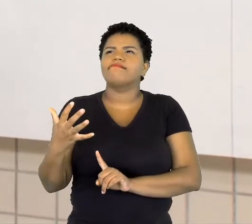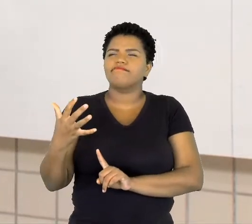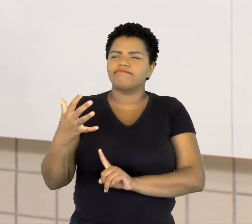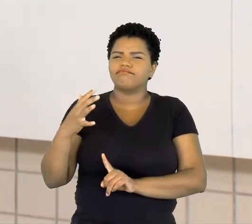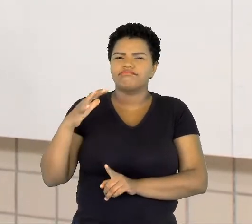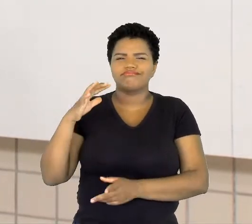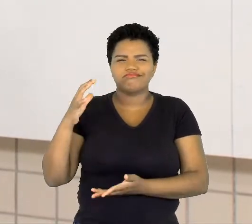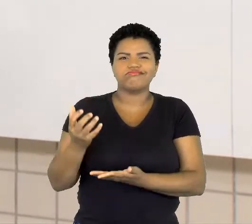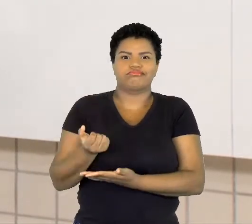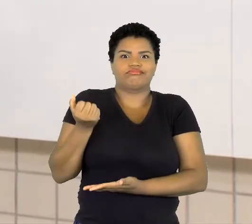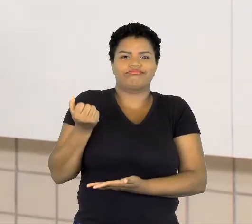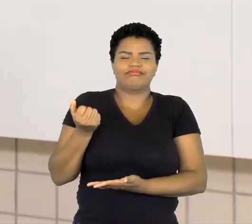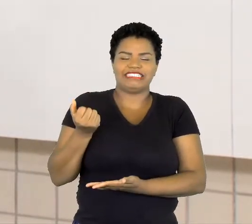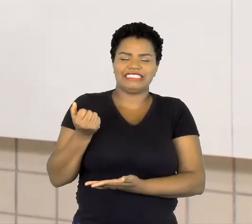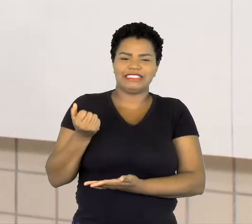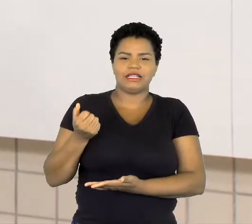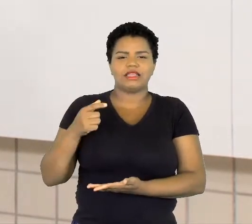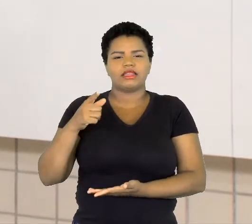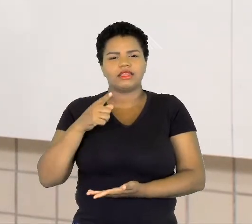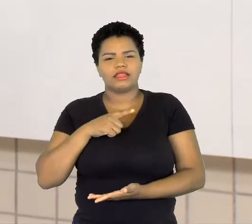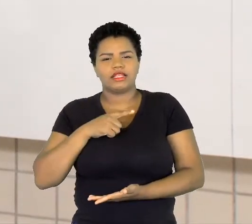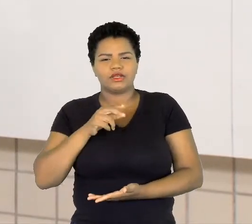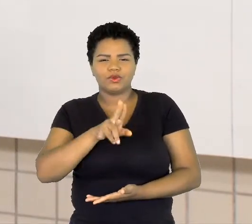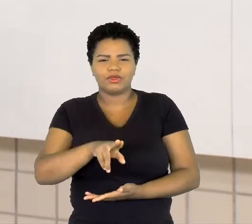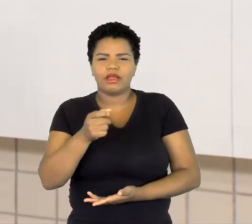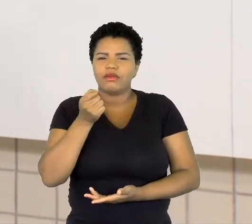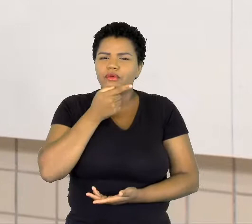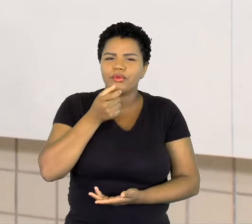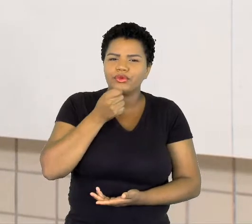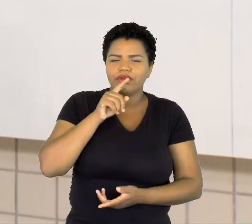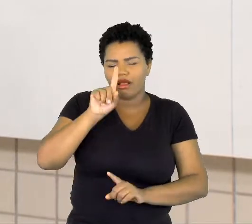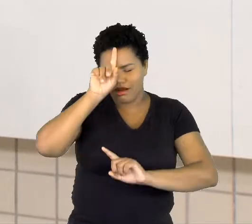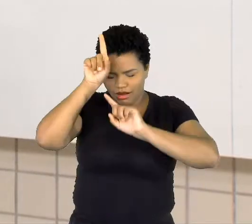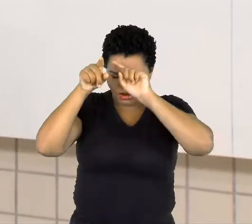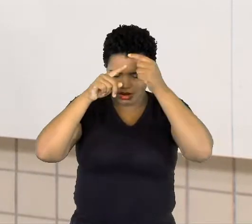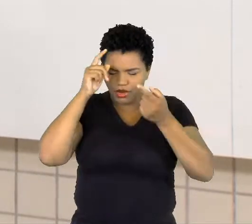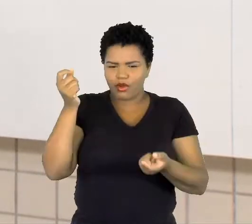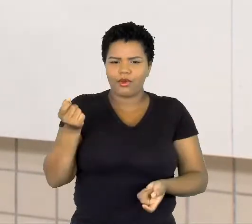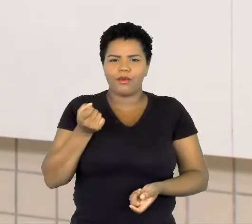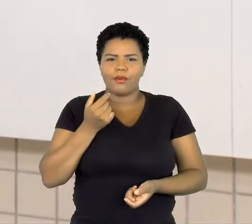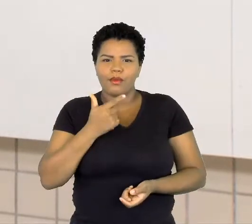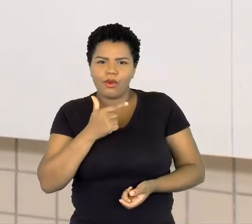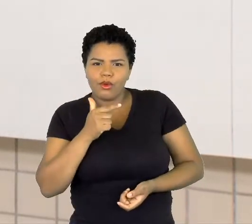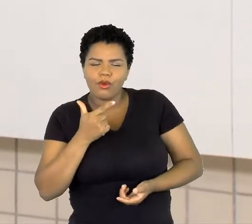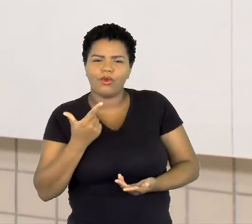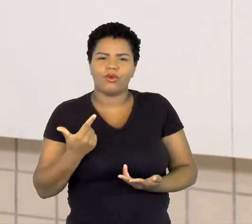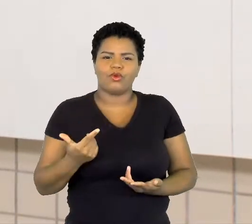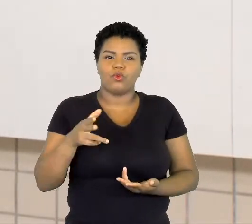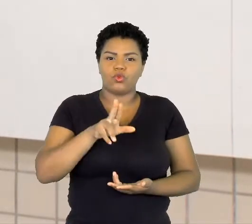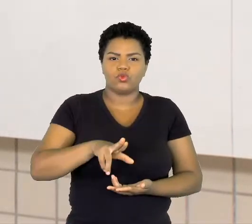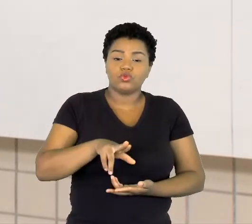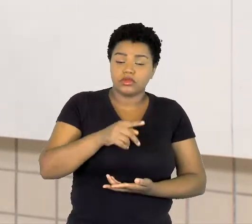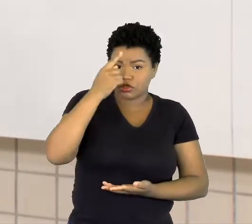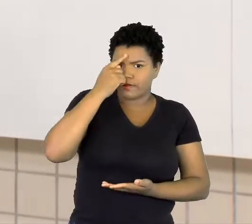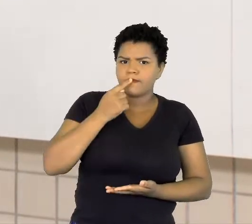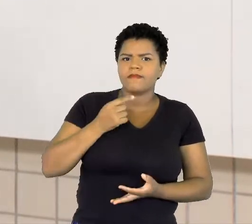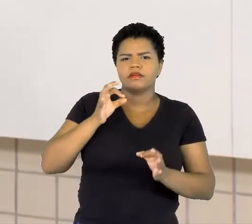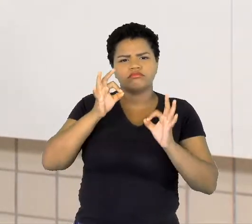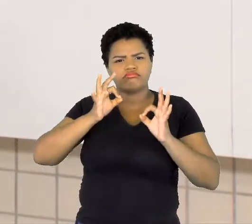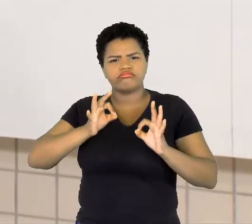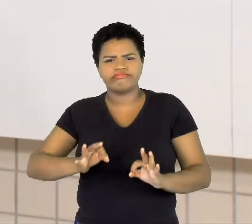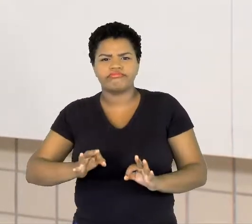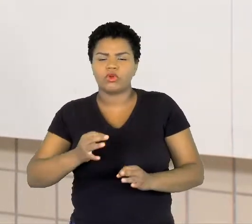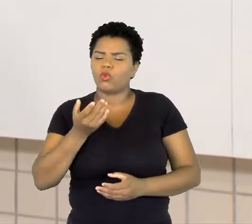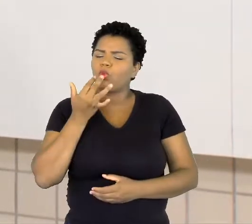ironia, criatividade, humor, uso de imagens adequadas com cores e